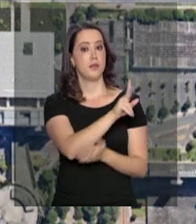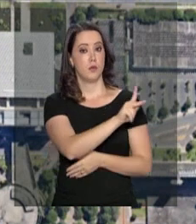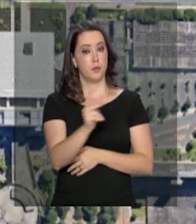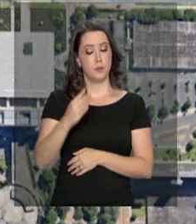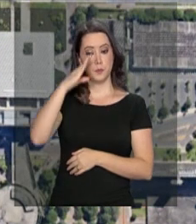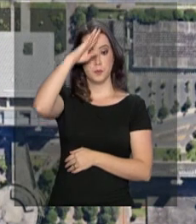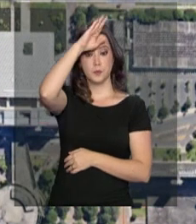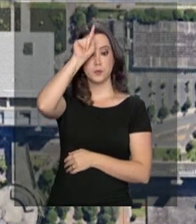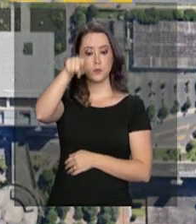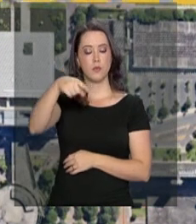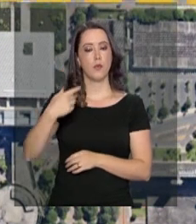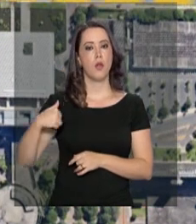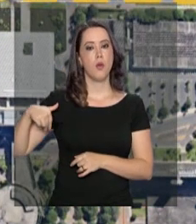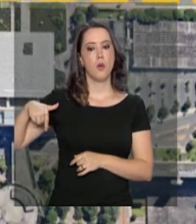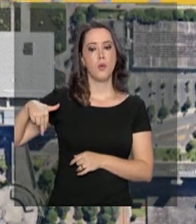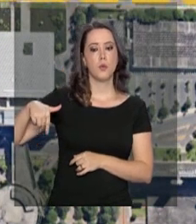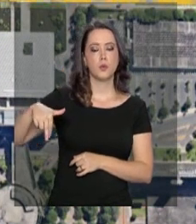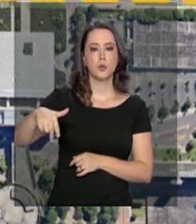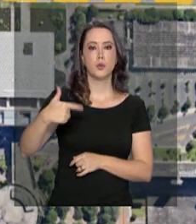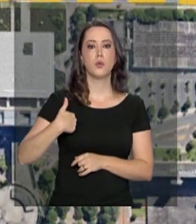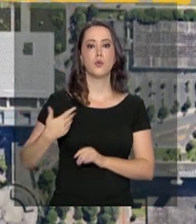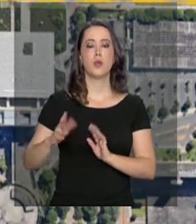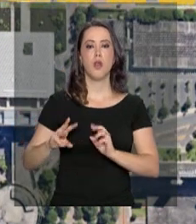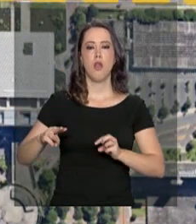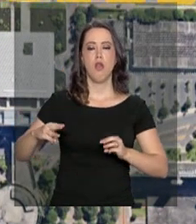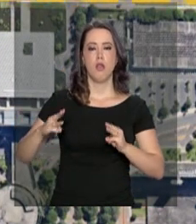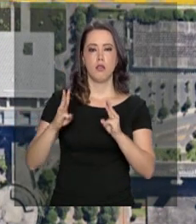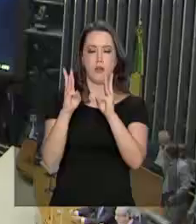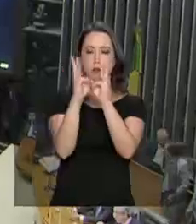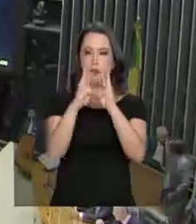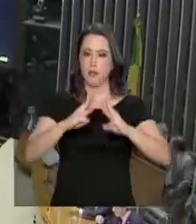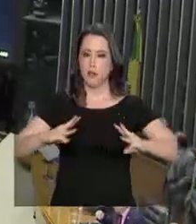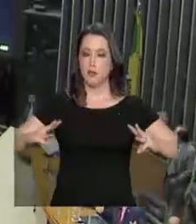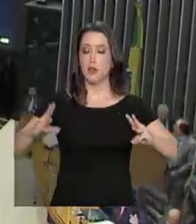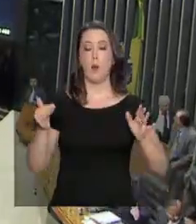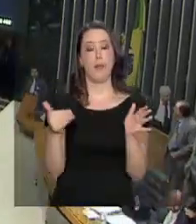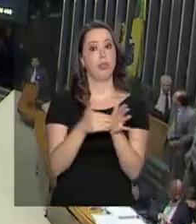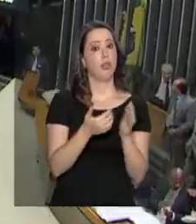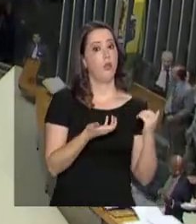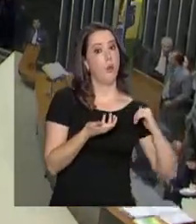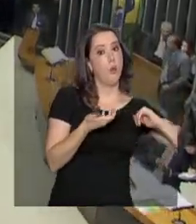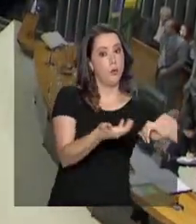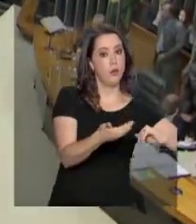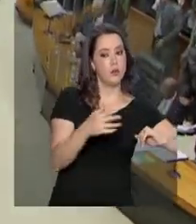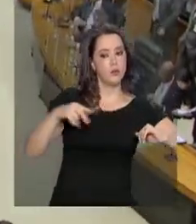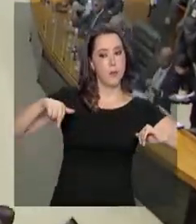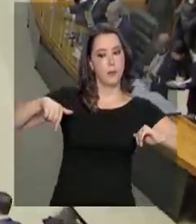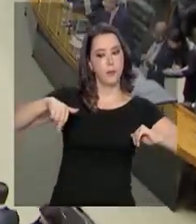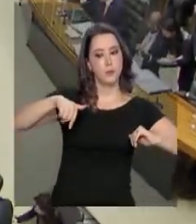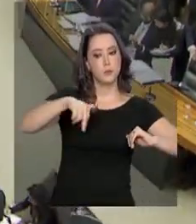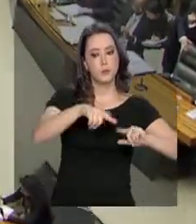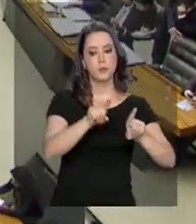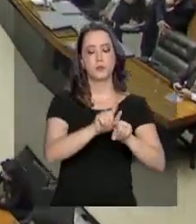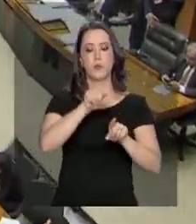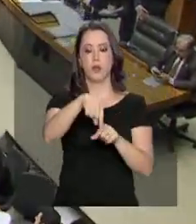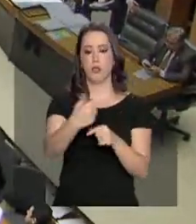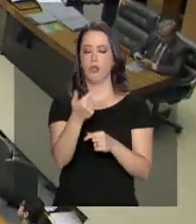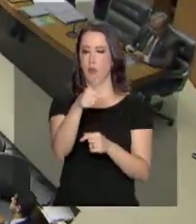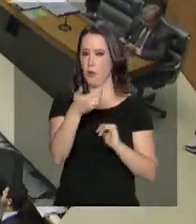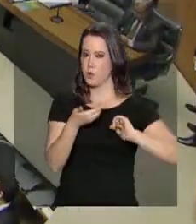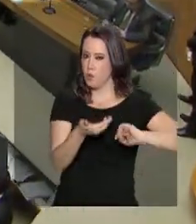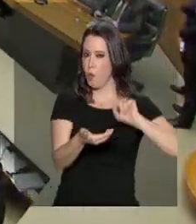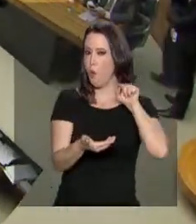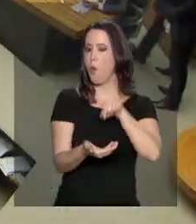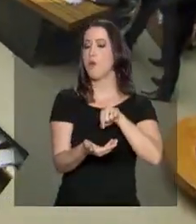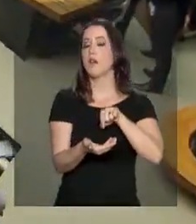Jair Bolsonaro desfilando da Catedral até o Congresso Nacional. No plenário da Câmara dos Deputados, Bolsonaro prestará o